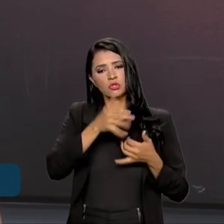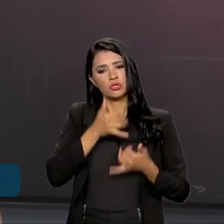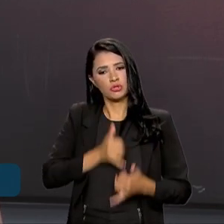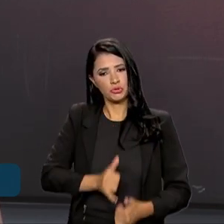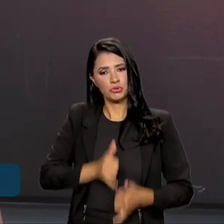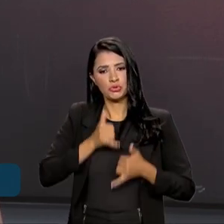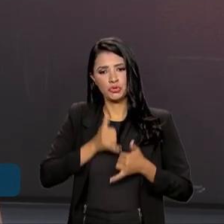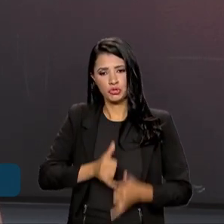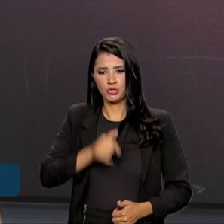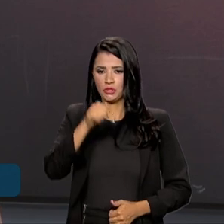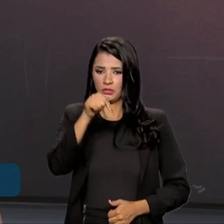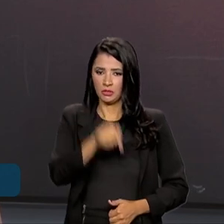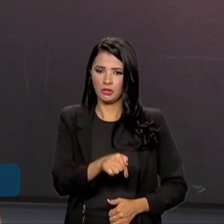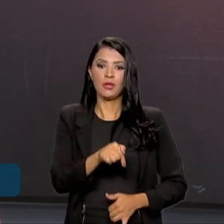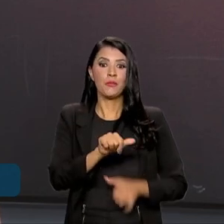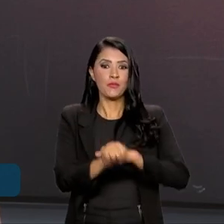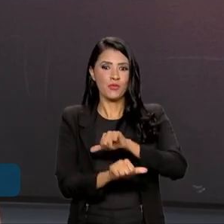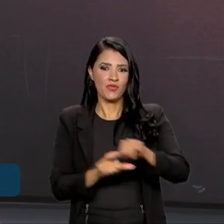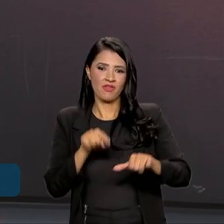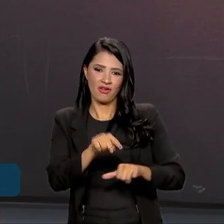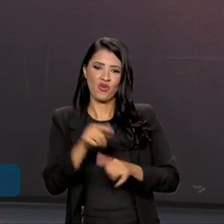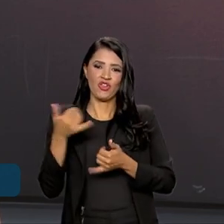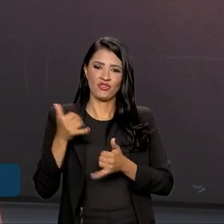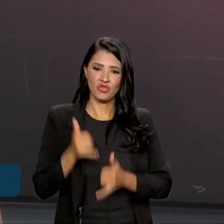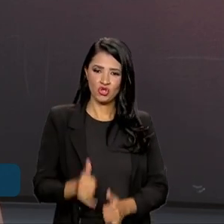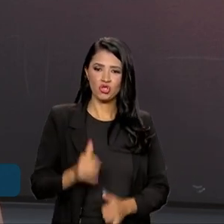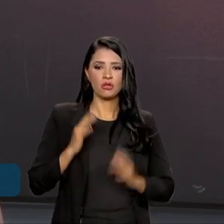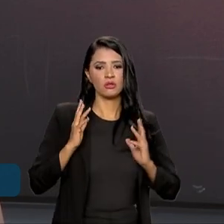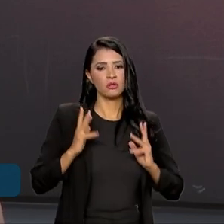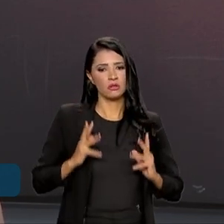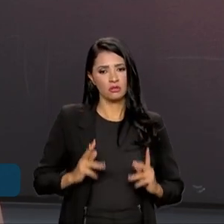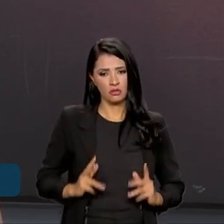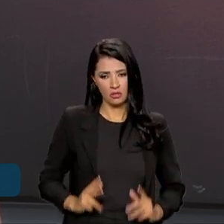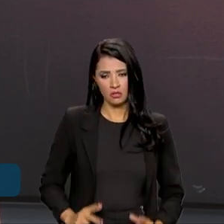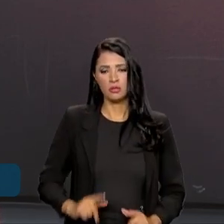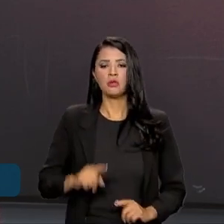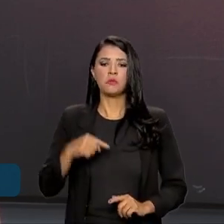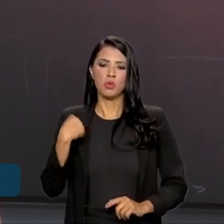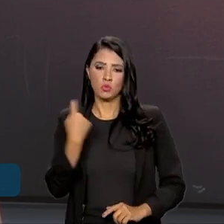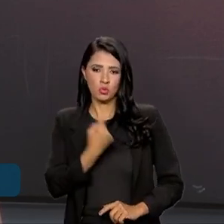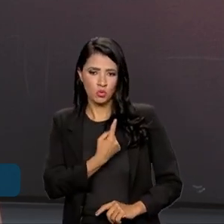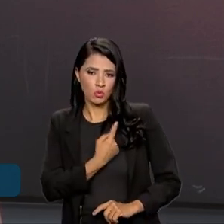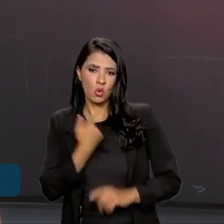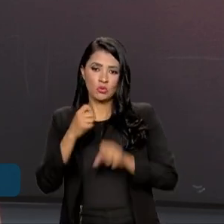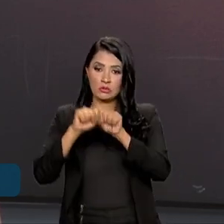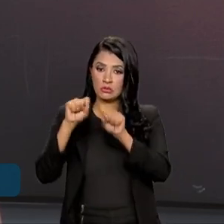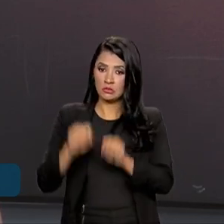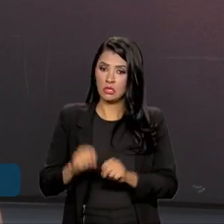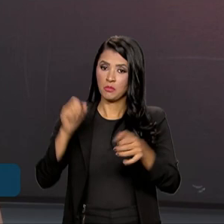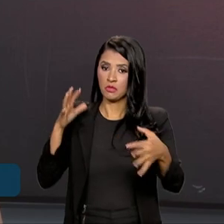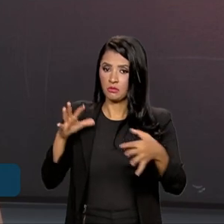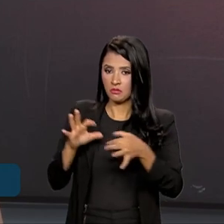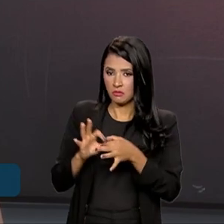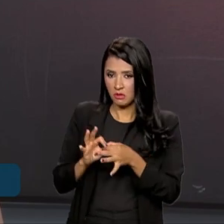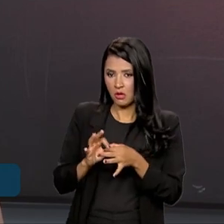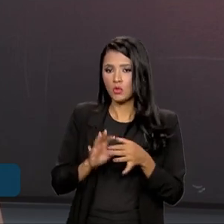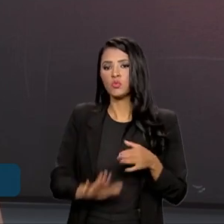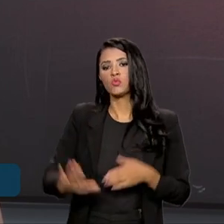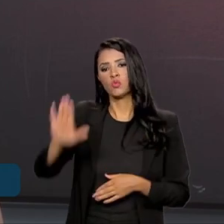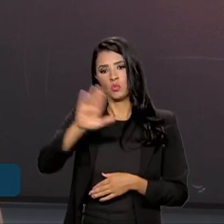região, e trazer a energia limpa. Seja ela do nosso sistema interligado nacional, ao qual